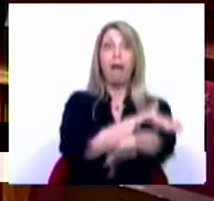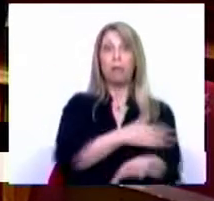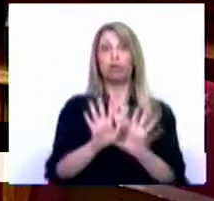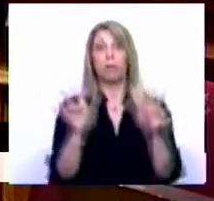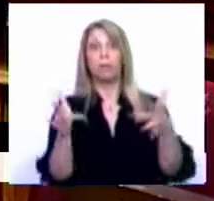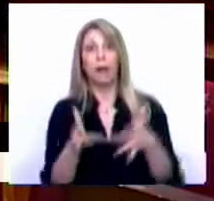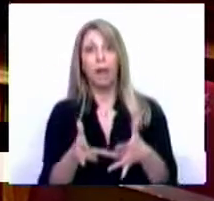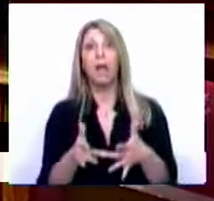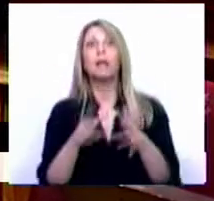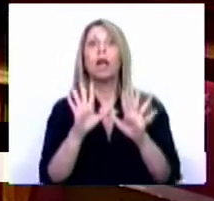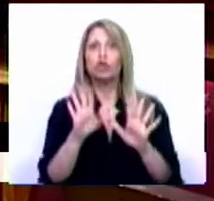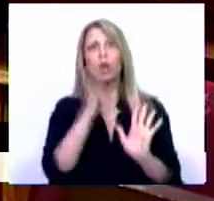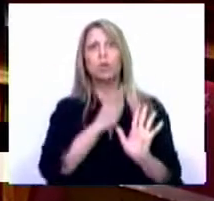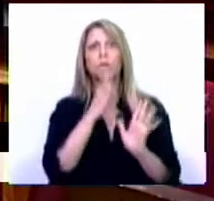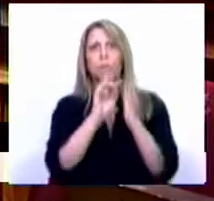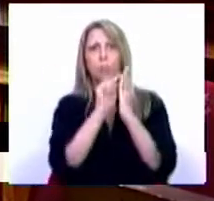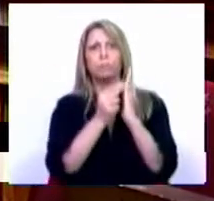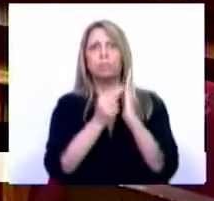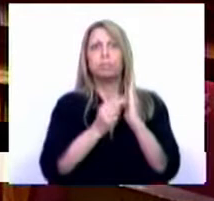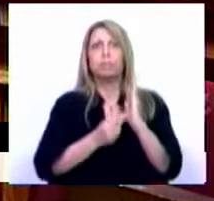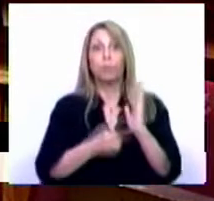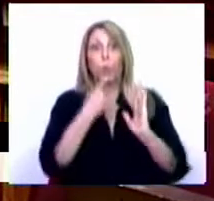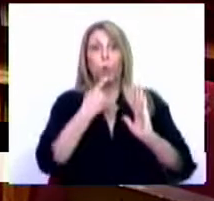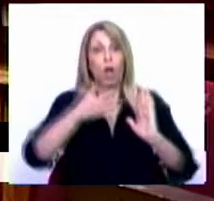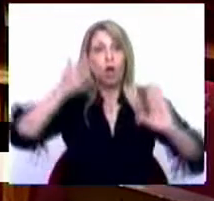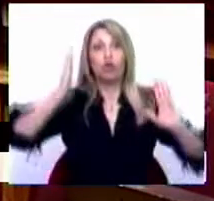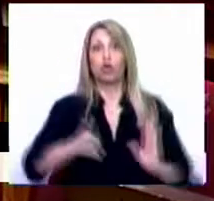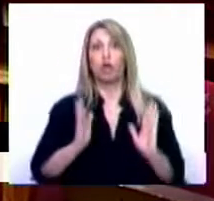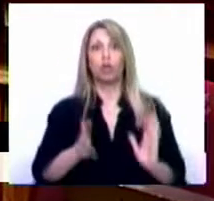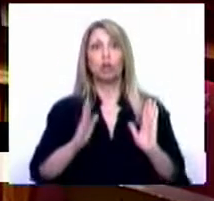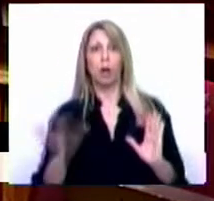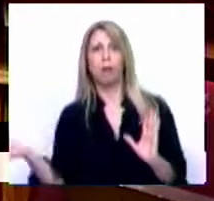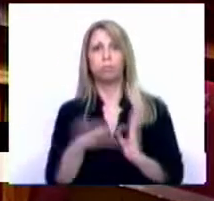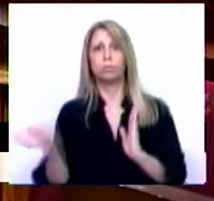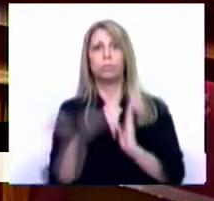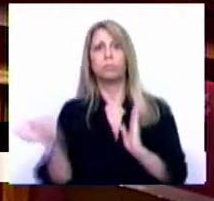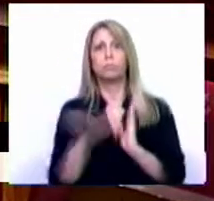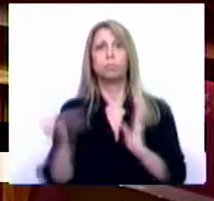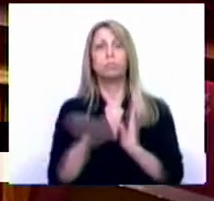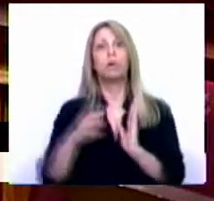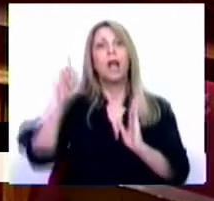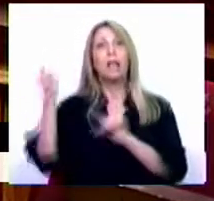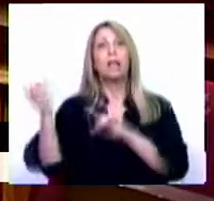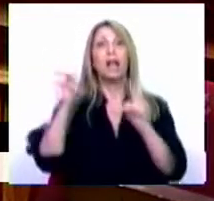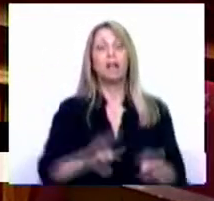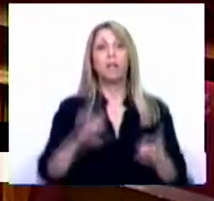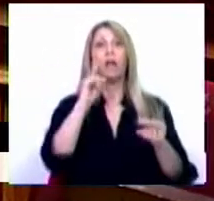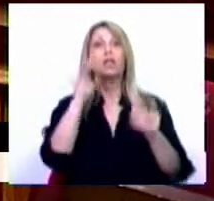retocada. Já está retocada demais. Despejámos lá dentro a Directiva sobre Informação Ambiental,